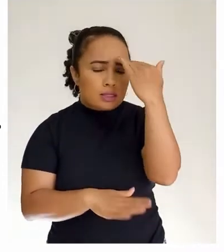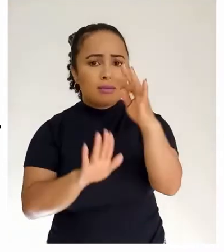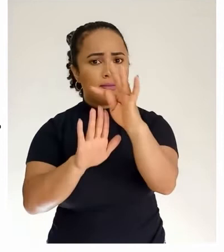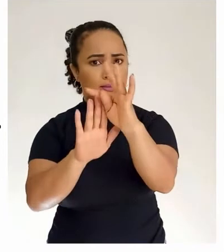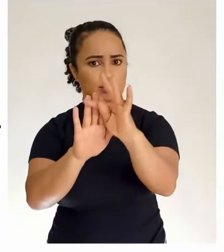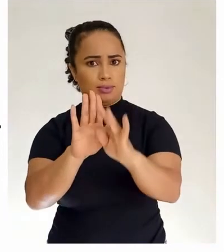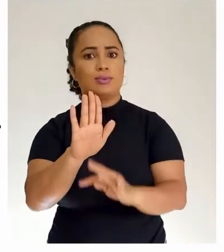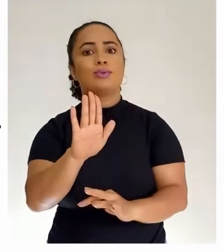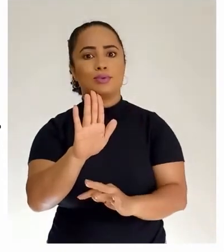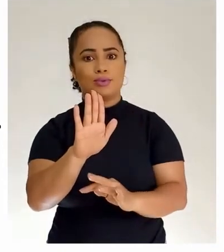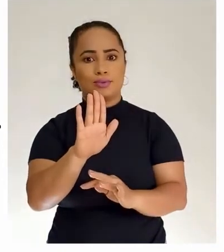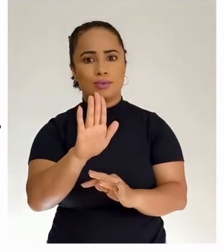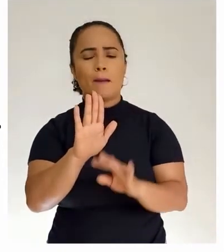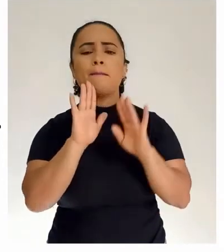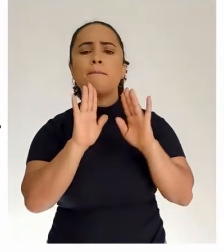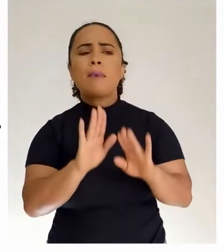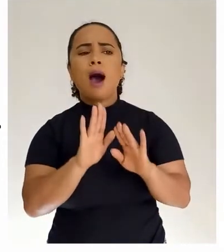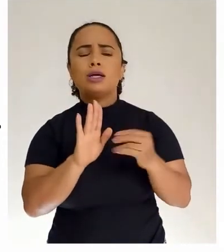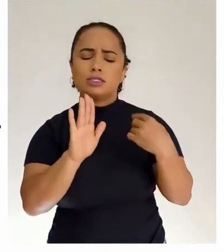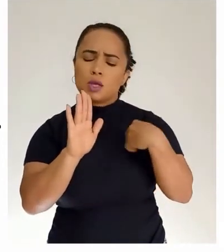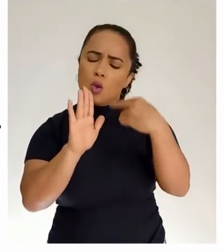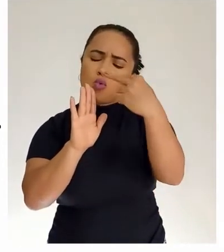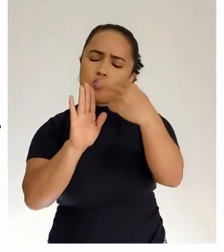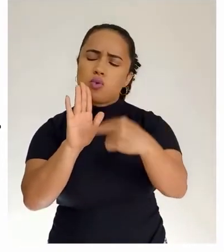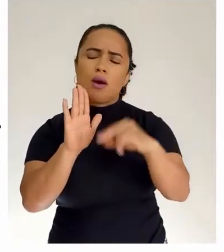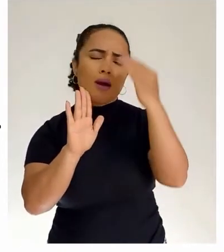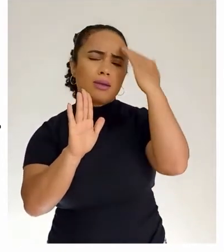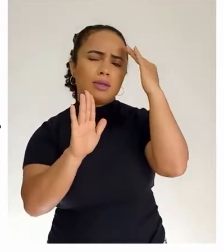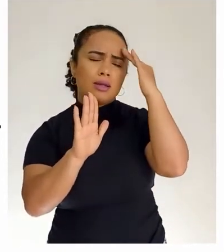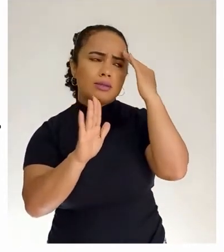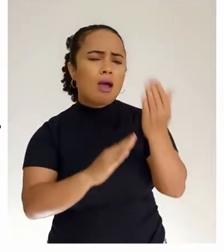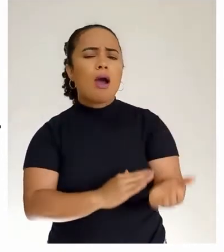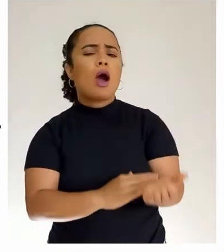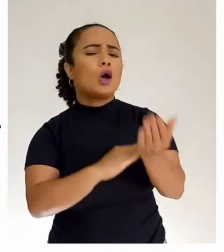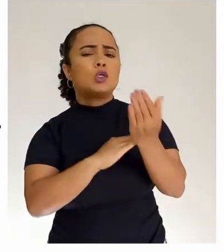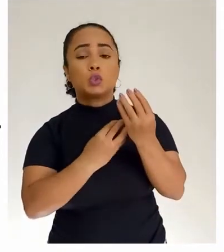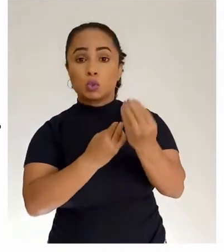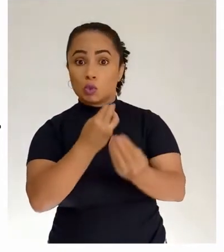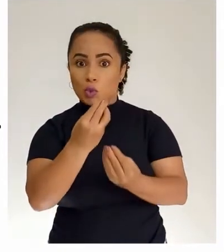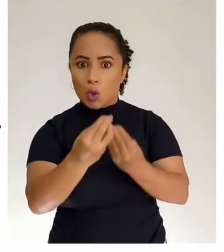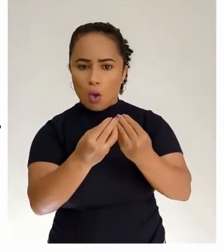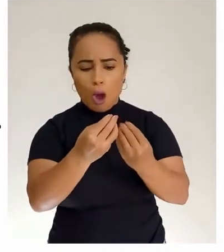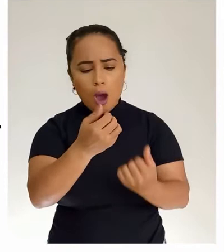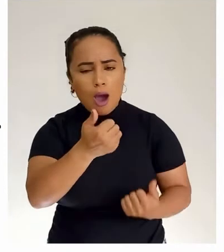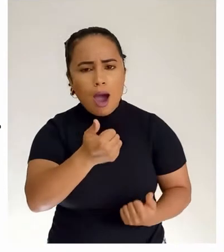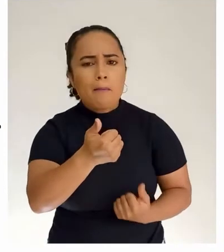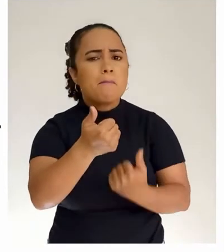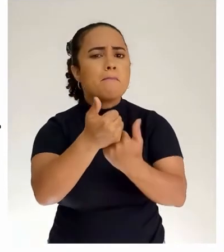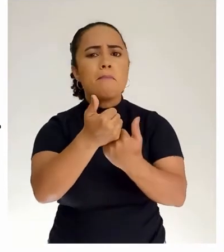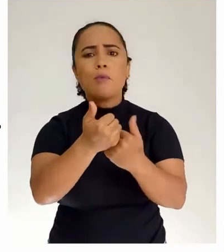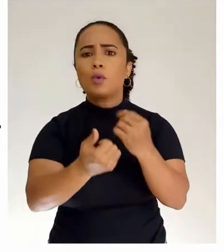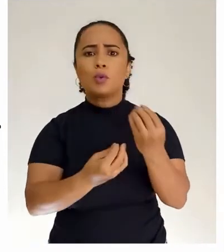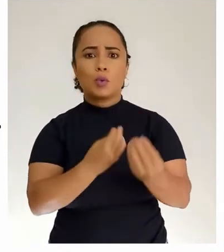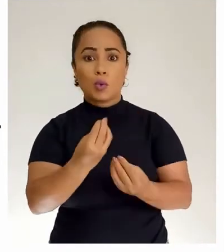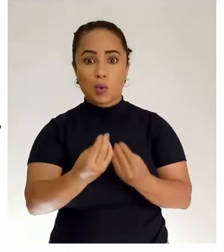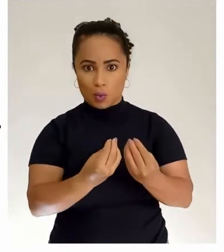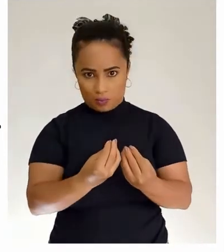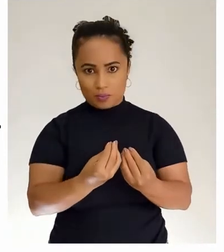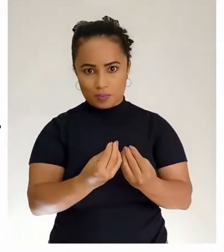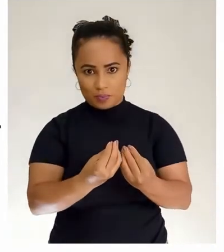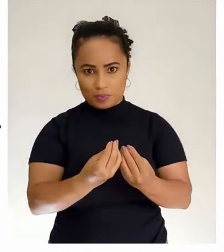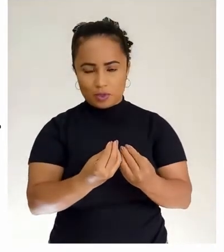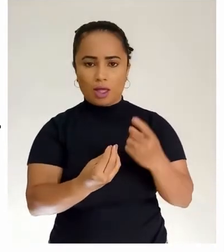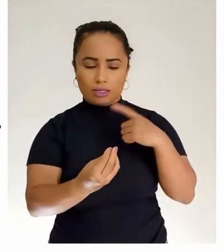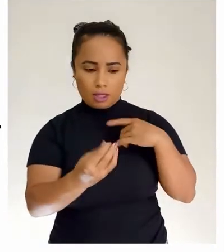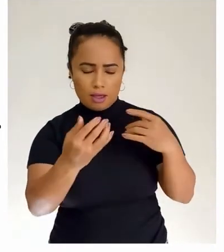o auxílio. O que é auxílio? Com assessoria, com assistência. Então, vai dar um